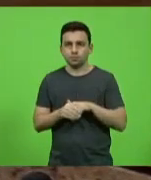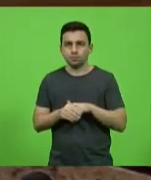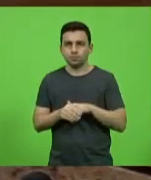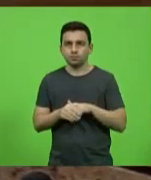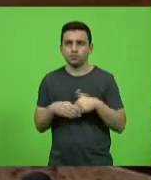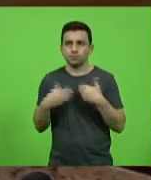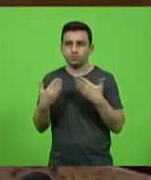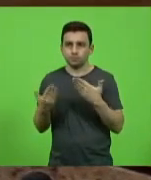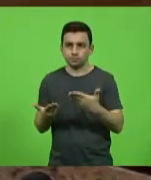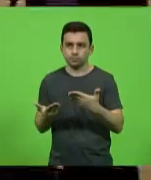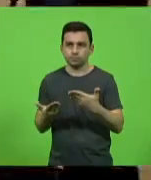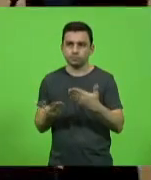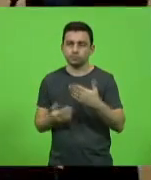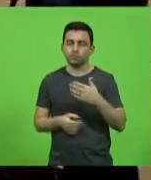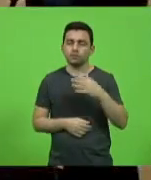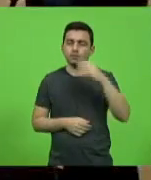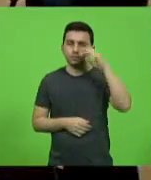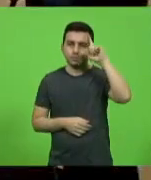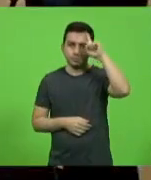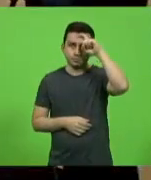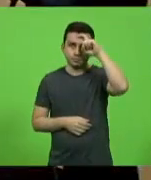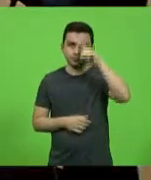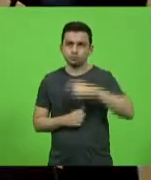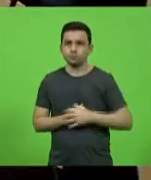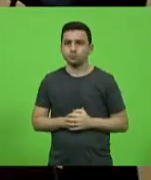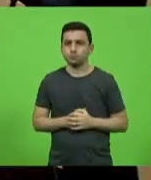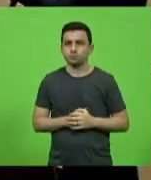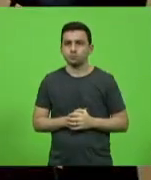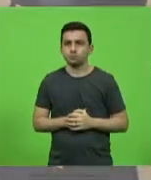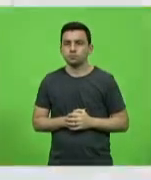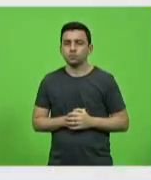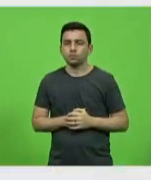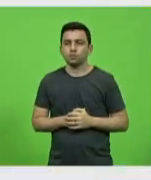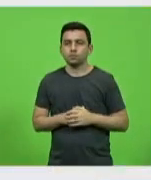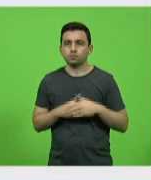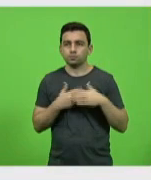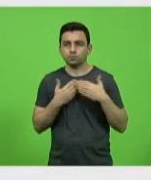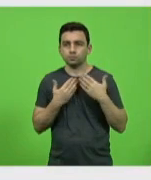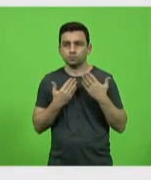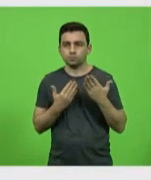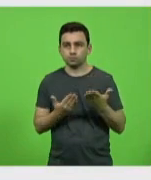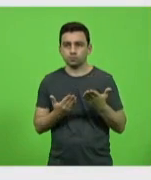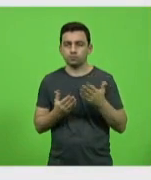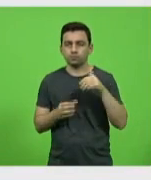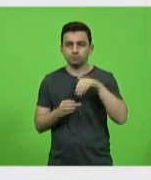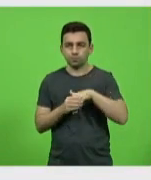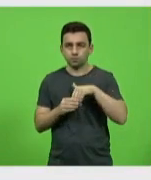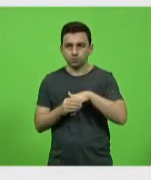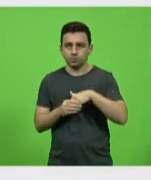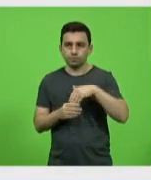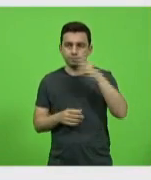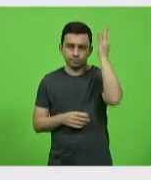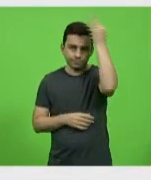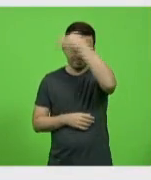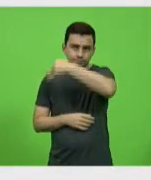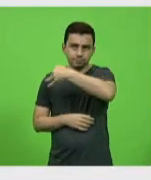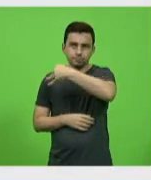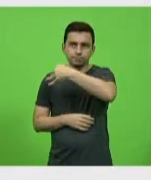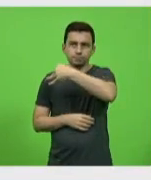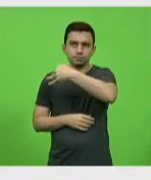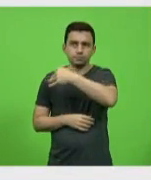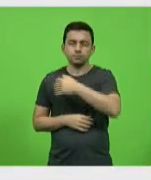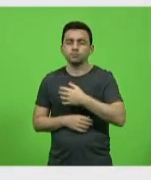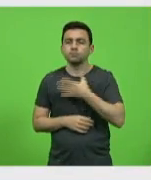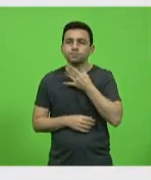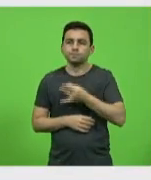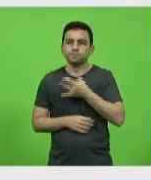Marcos Vieira. O líder, deputado Sérgio Mota, vota no deputado Fabiano da Luz, no deputado Valdir